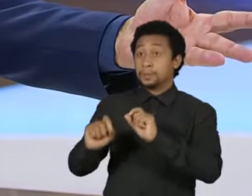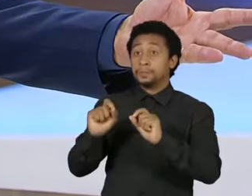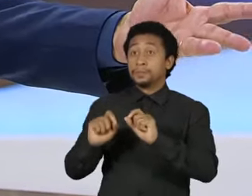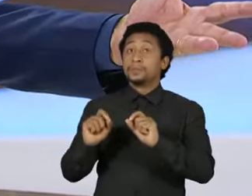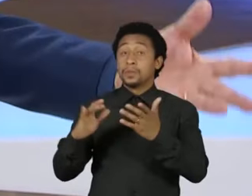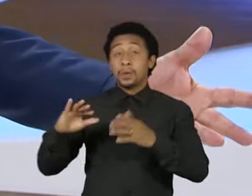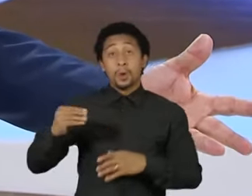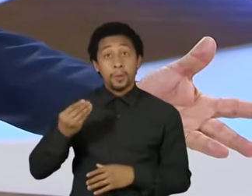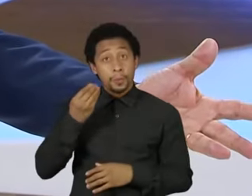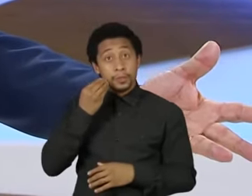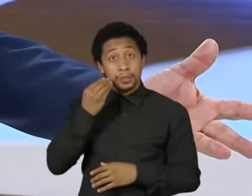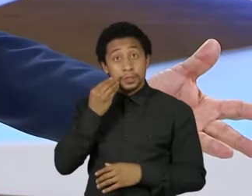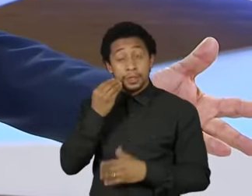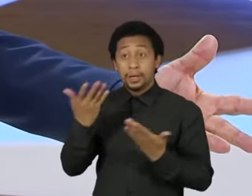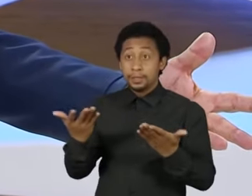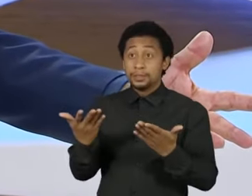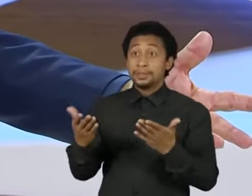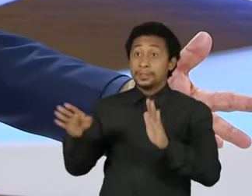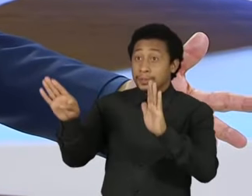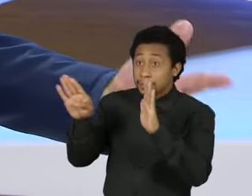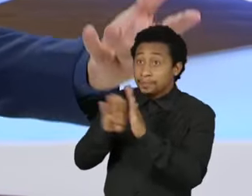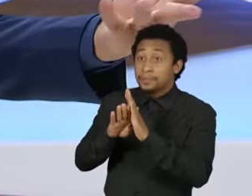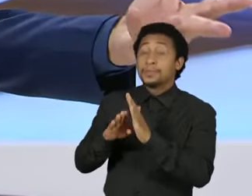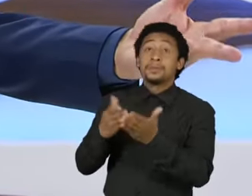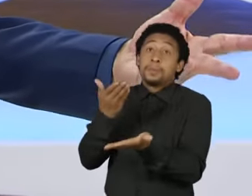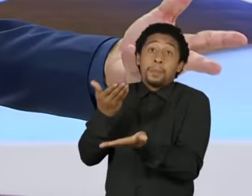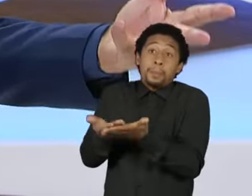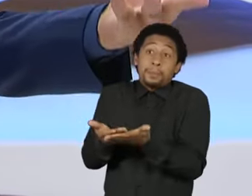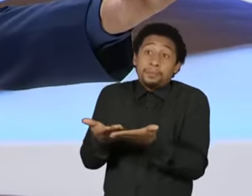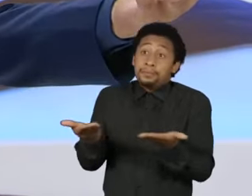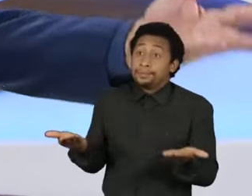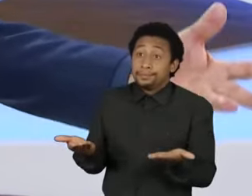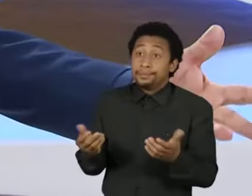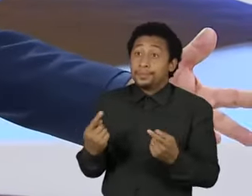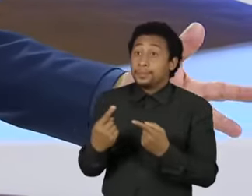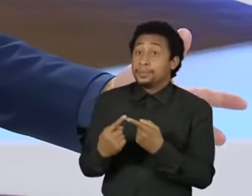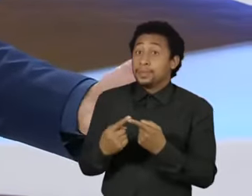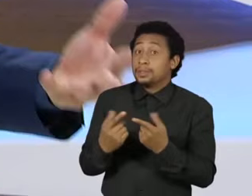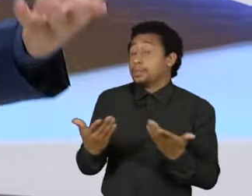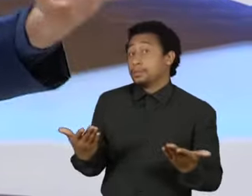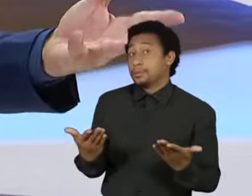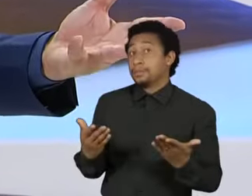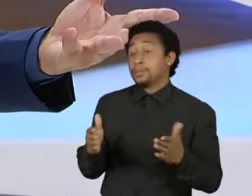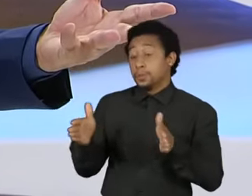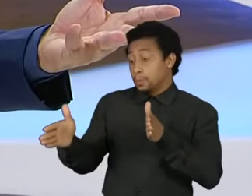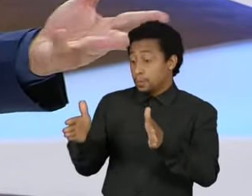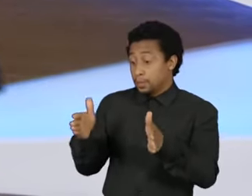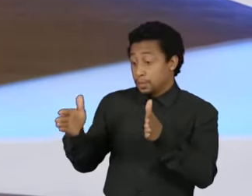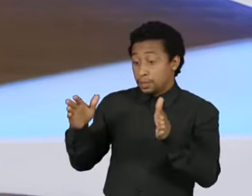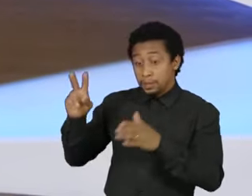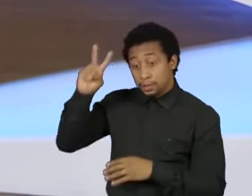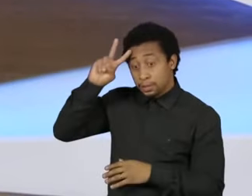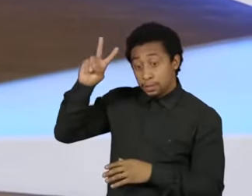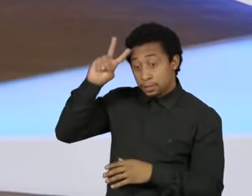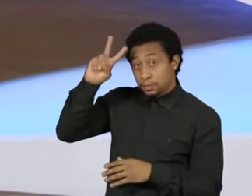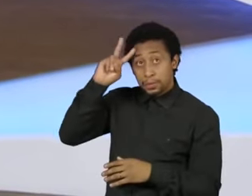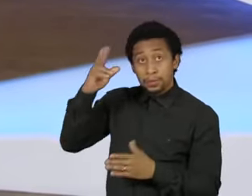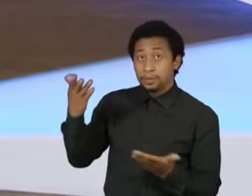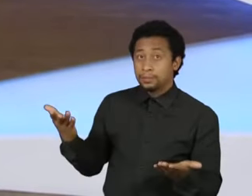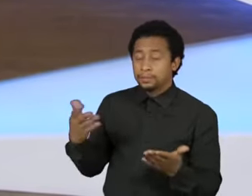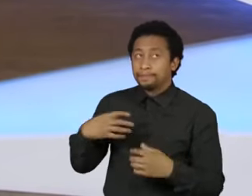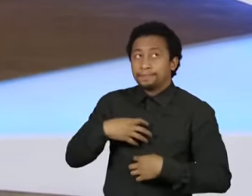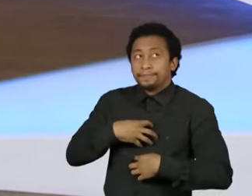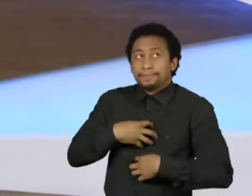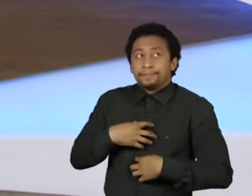nossa porta e nós perdemos oportunidades. Por quê? A expressão, perdemos os bondes da história. O meu medo é que a gente